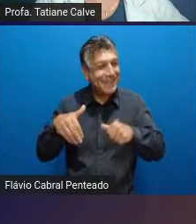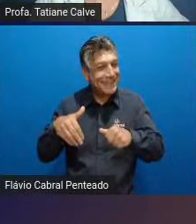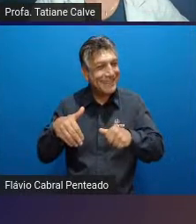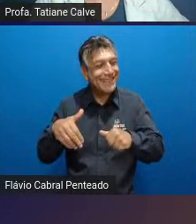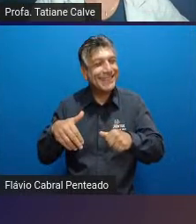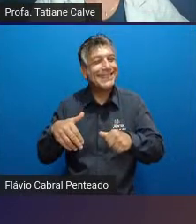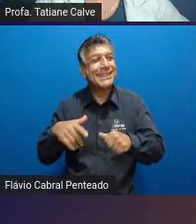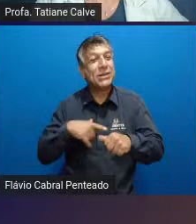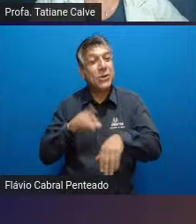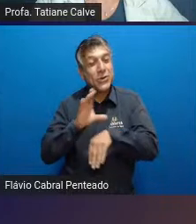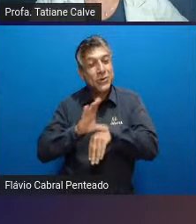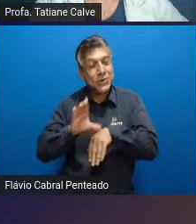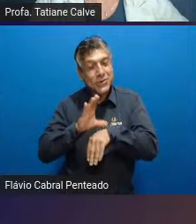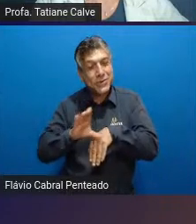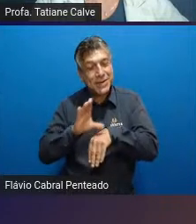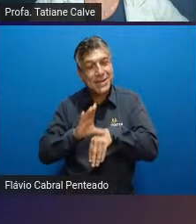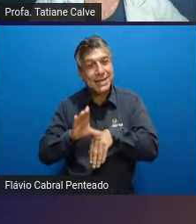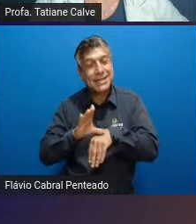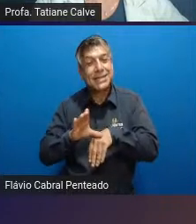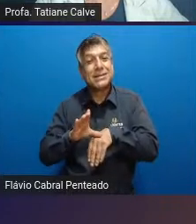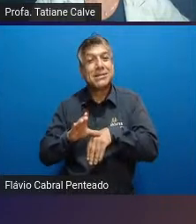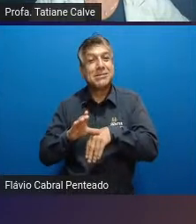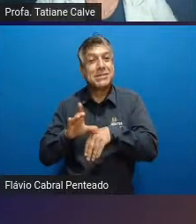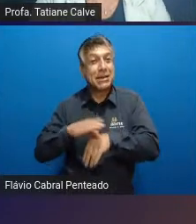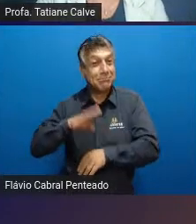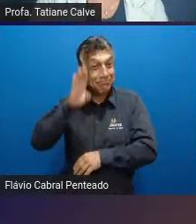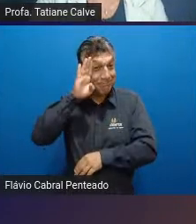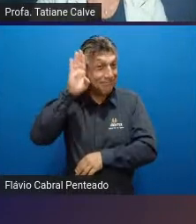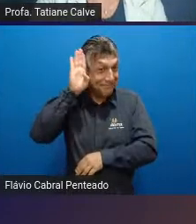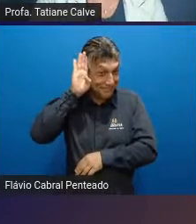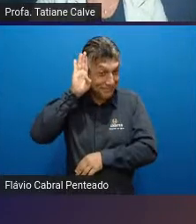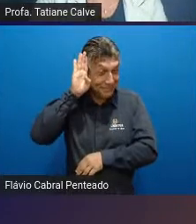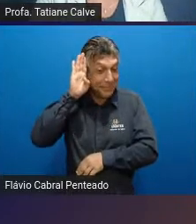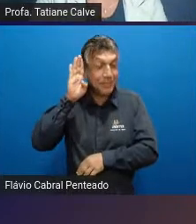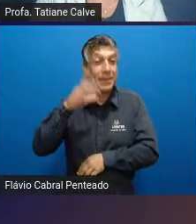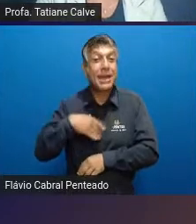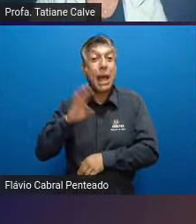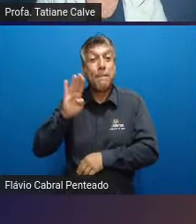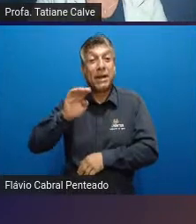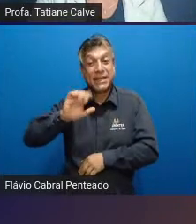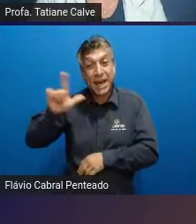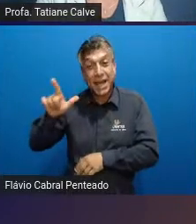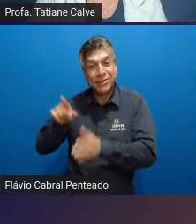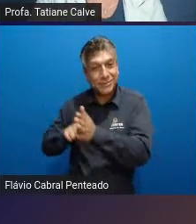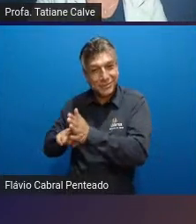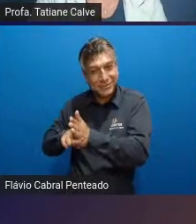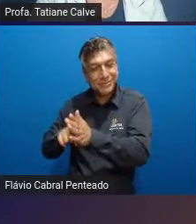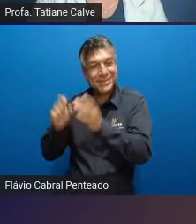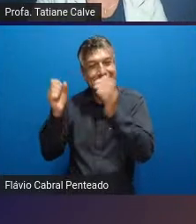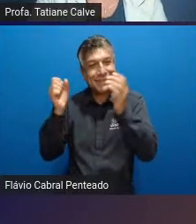né o curso dela de graduação em bacharelado em educação física e ela já tem um